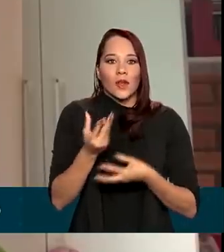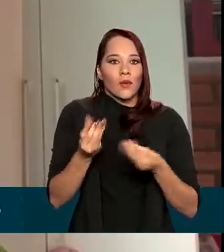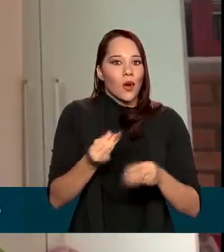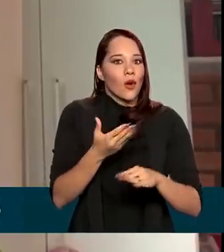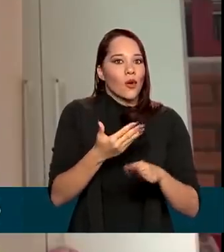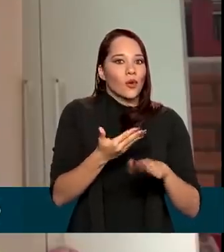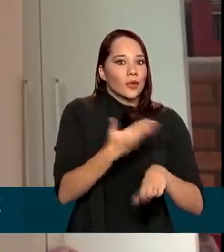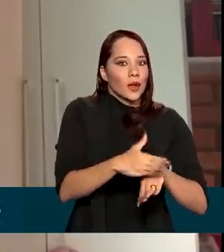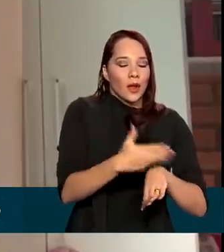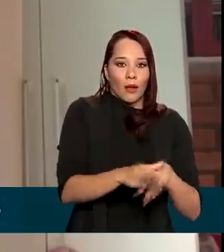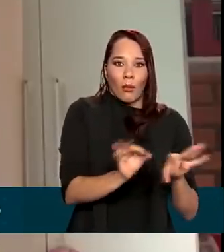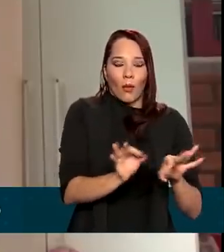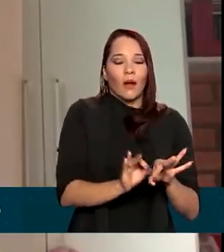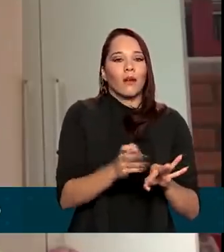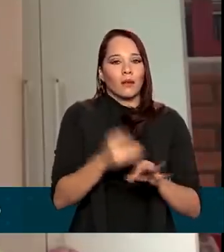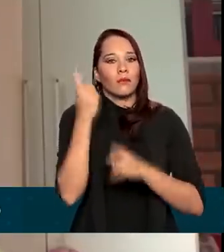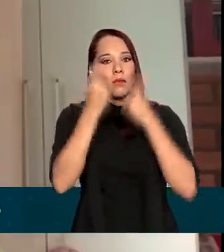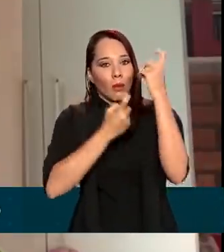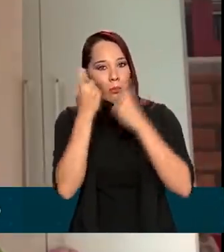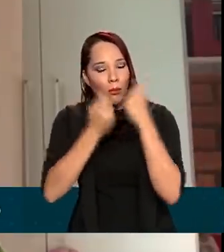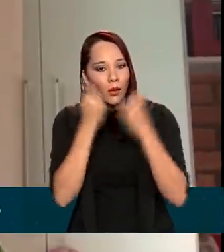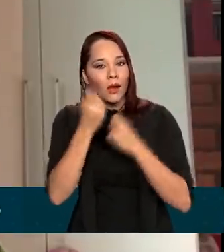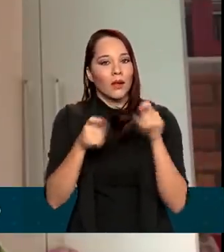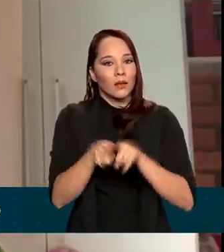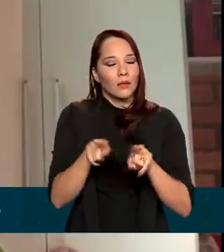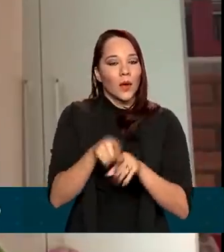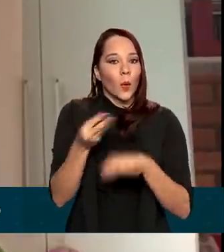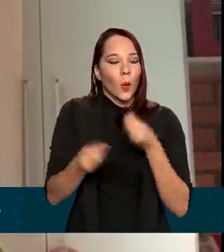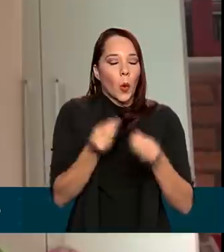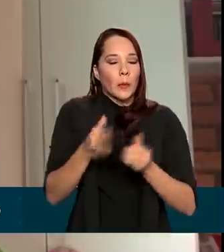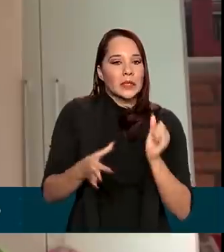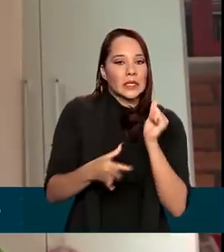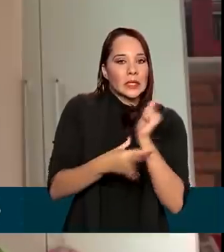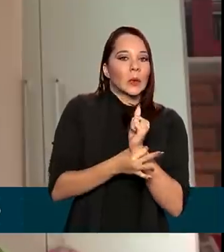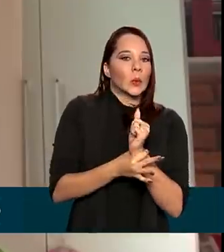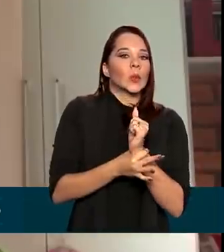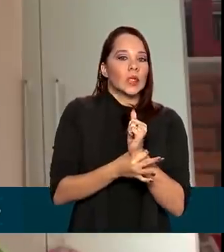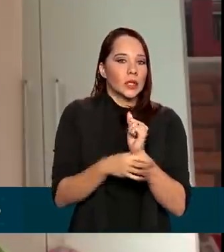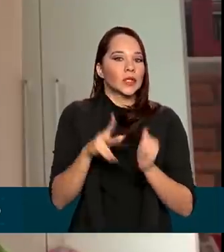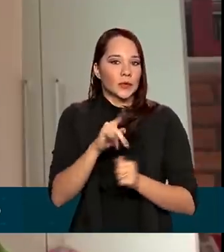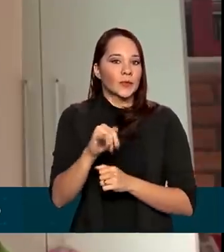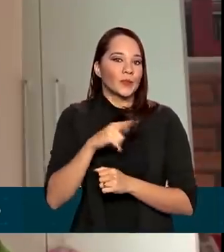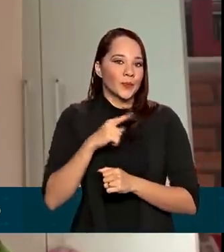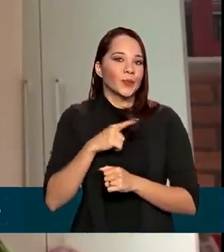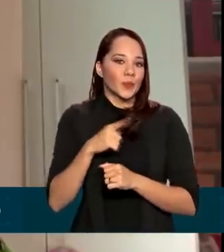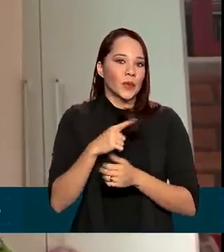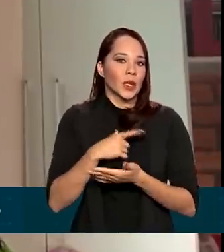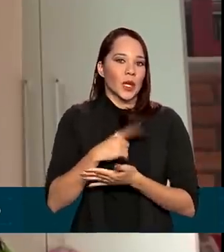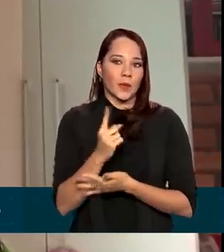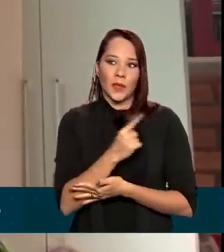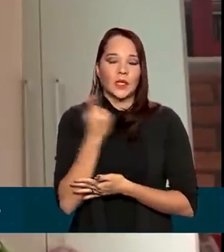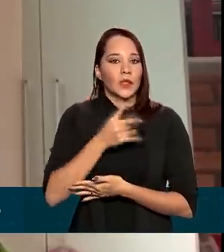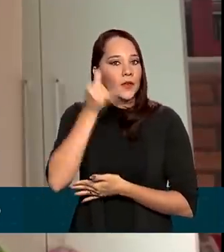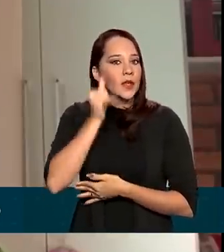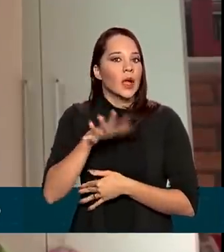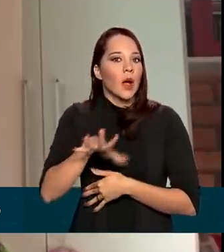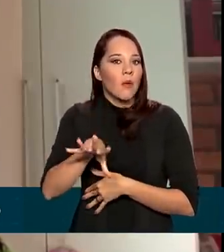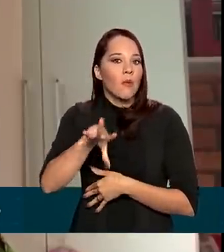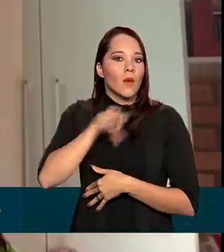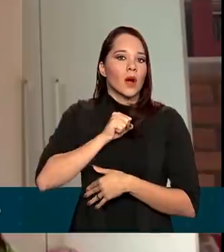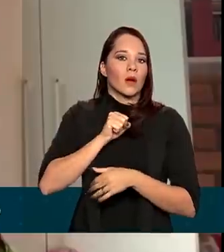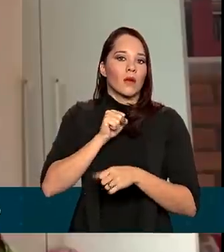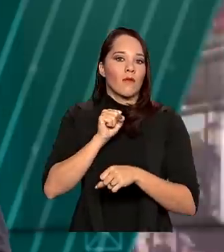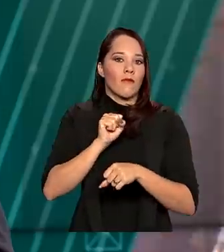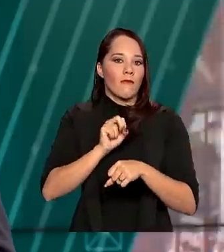treineira, e preocupada também com as medidas de segurança que vão ser tomadas para que a gente não se contamine com o